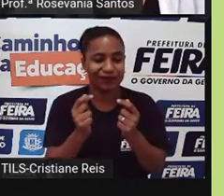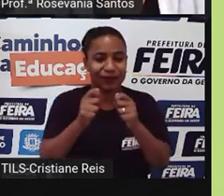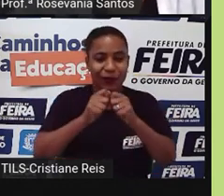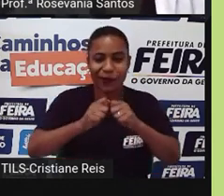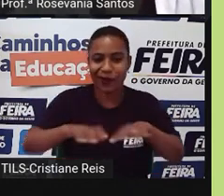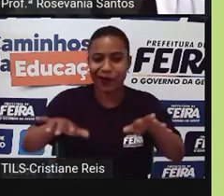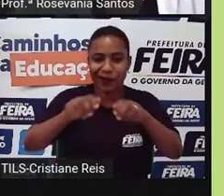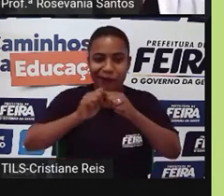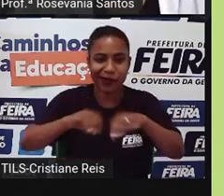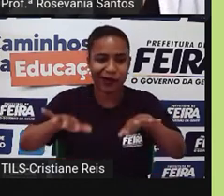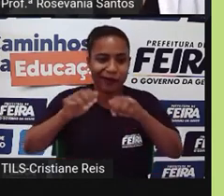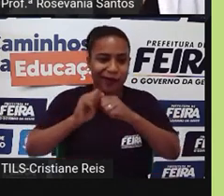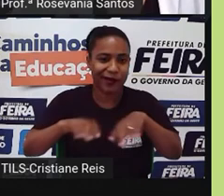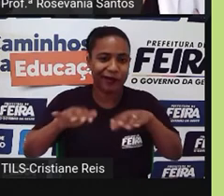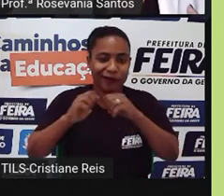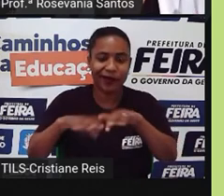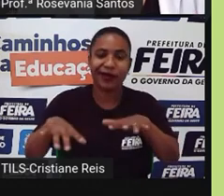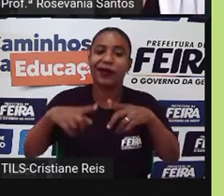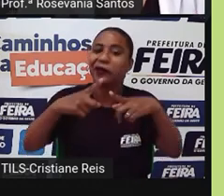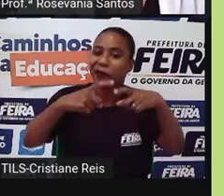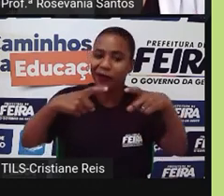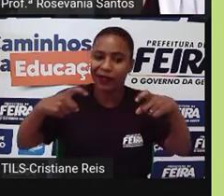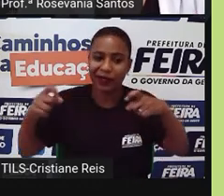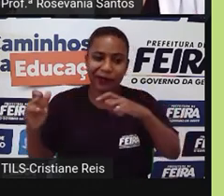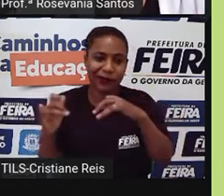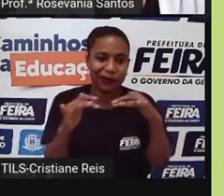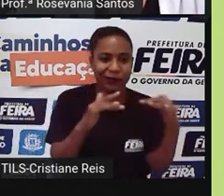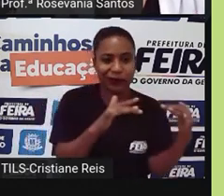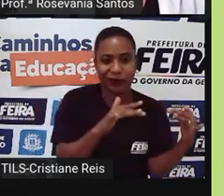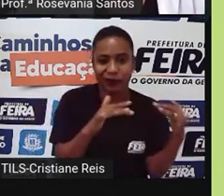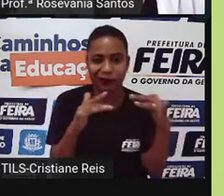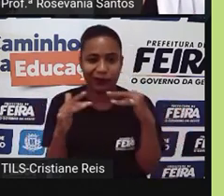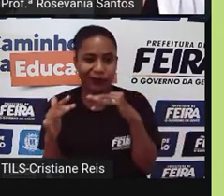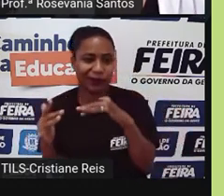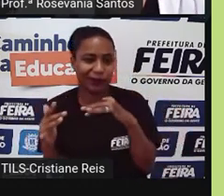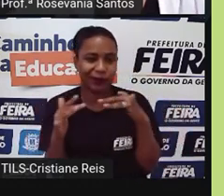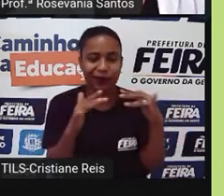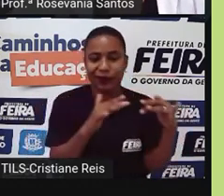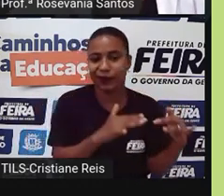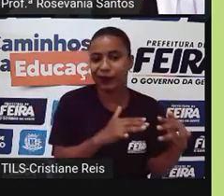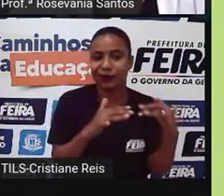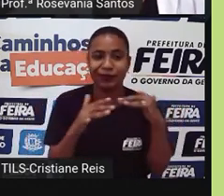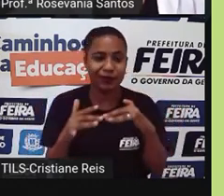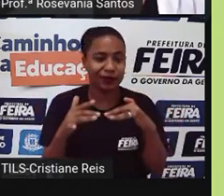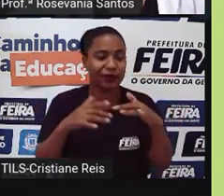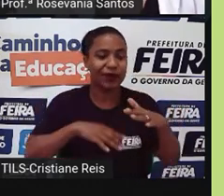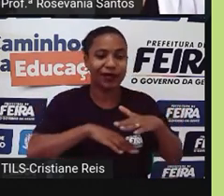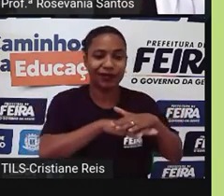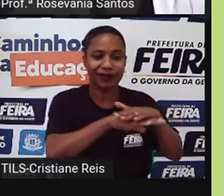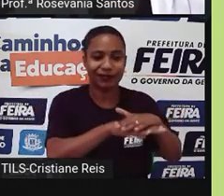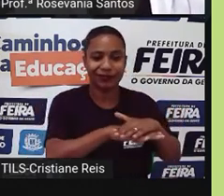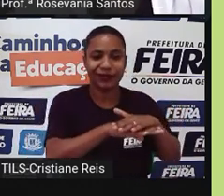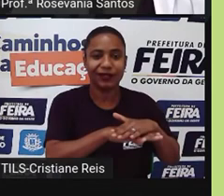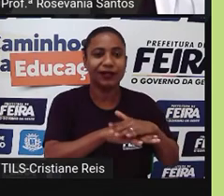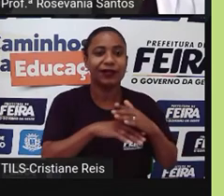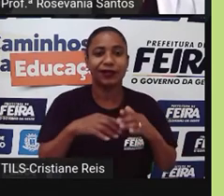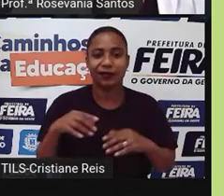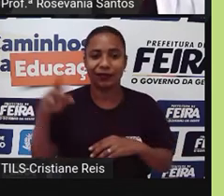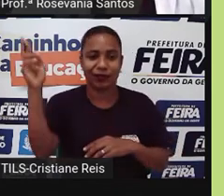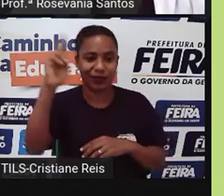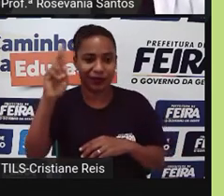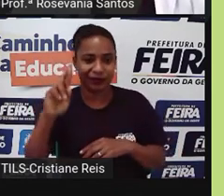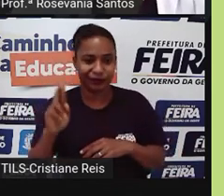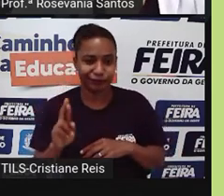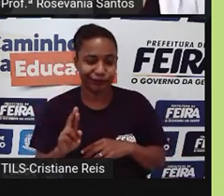guerras, no armamento, nessa questão, né, de manter esse poder bélico, fez com que, infelizmente, a Rússia enfrentasse por vários